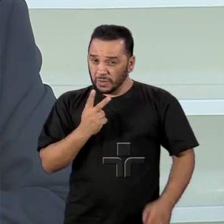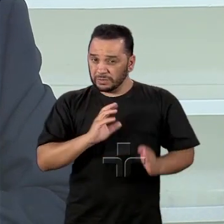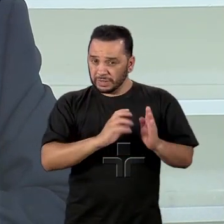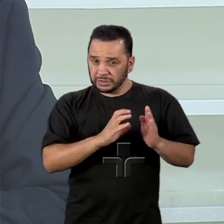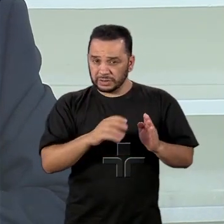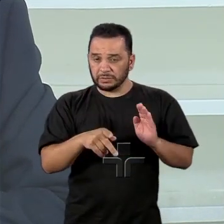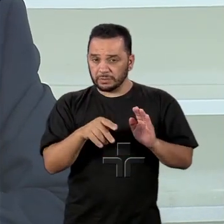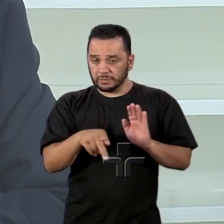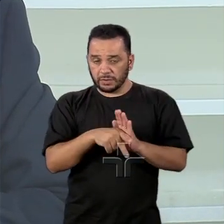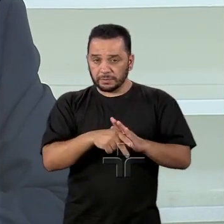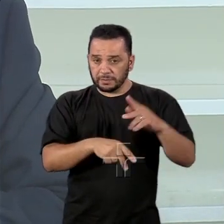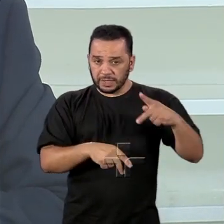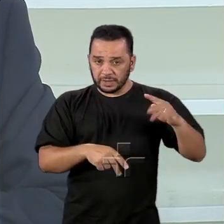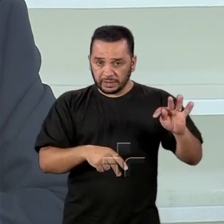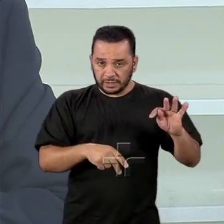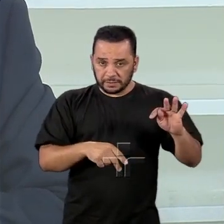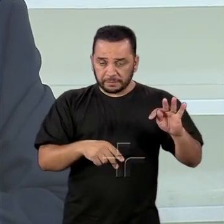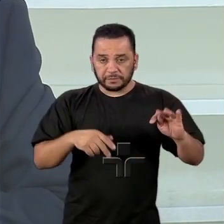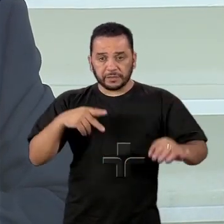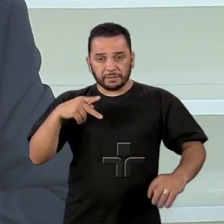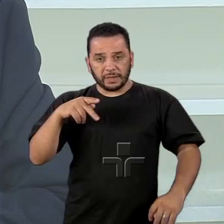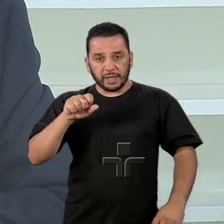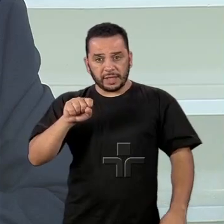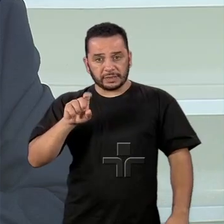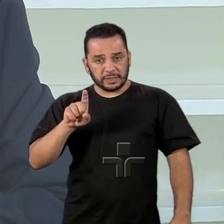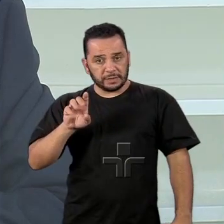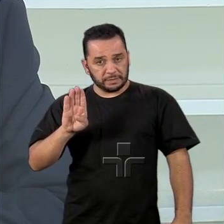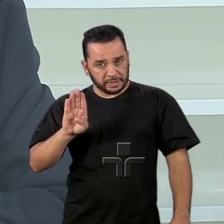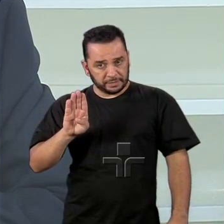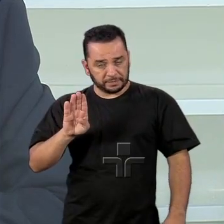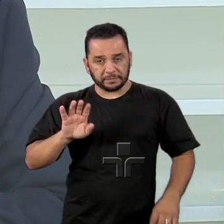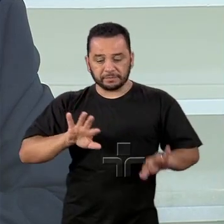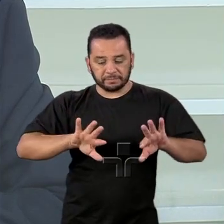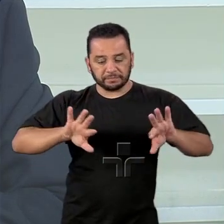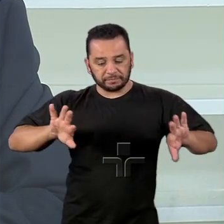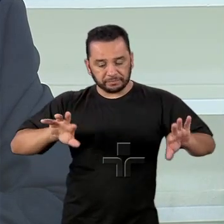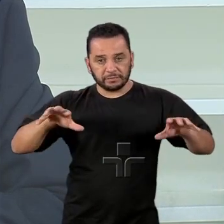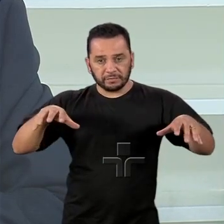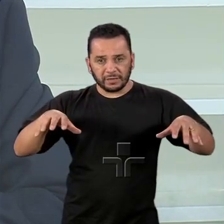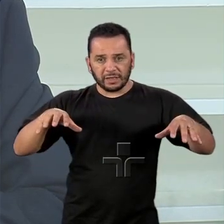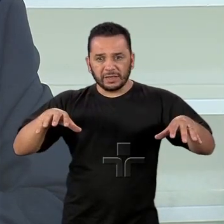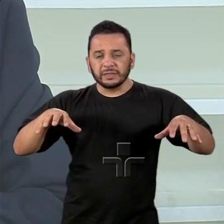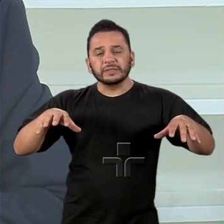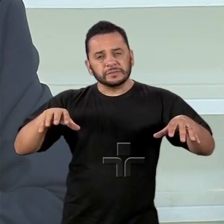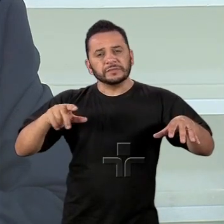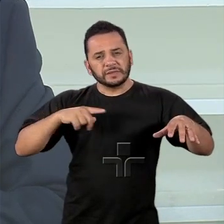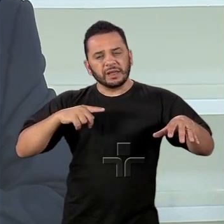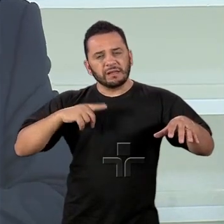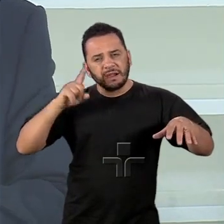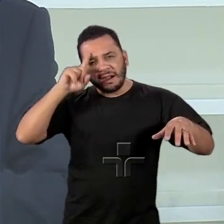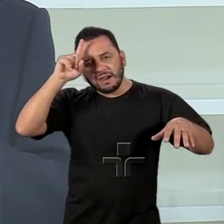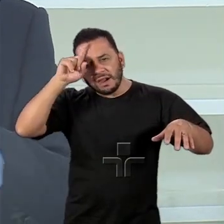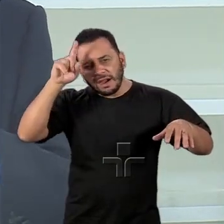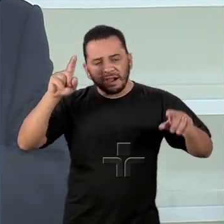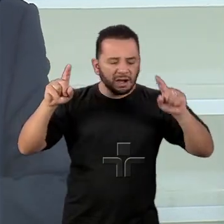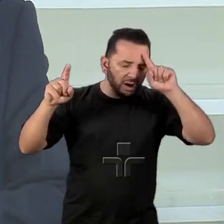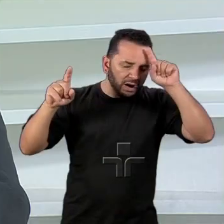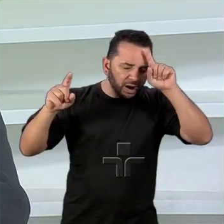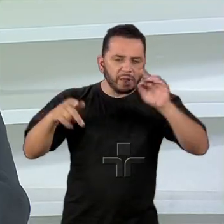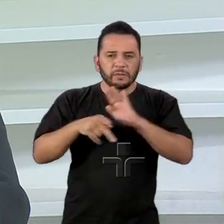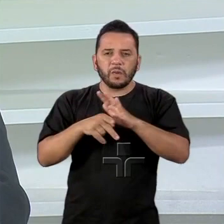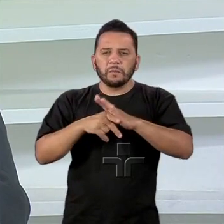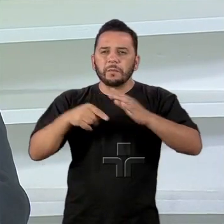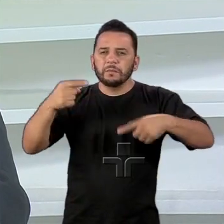o PT e o PSDB, que tiveram algumas ideias sobre política externa em